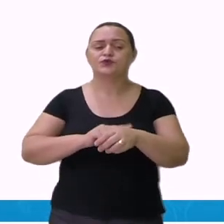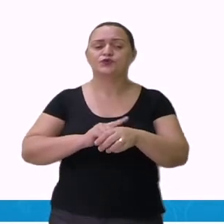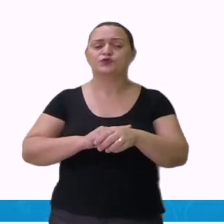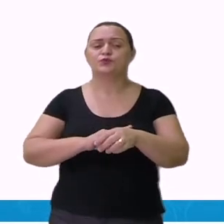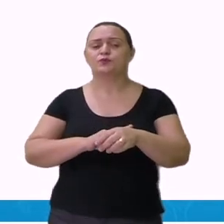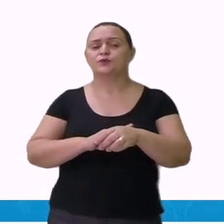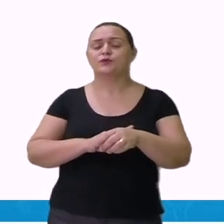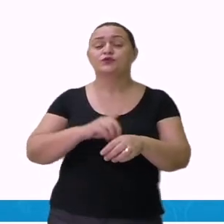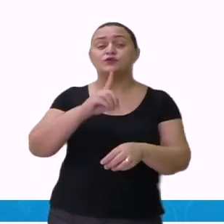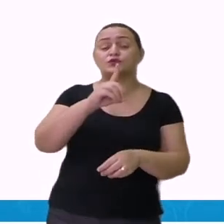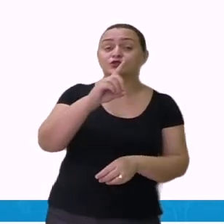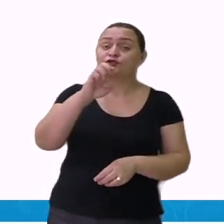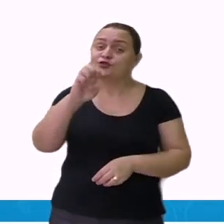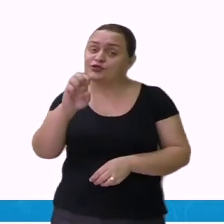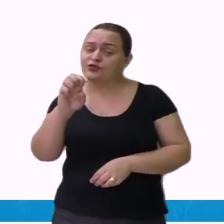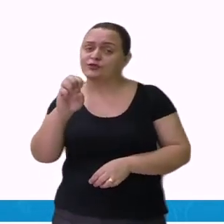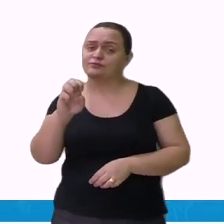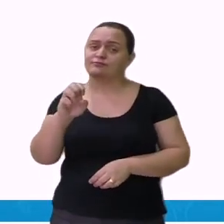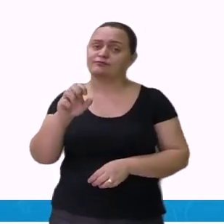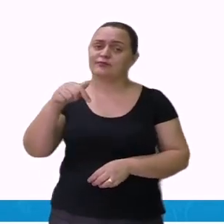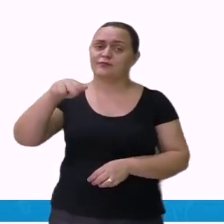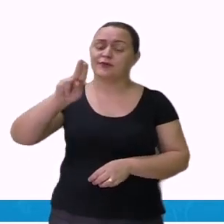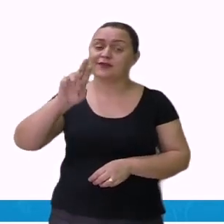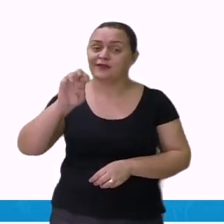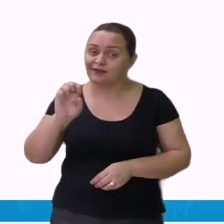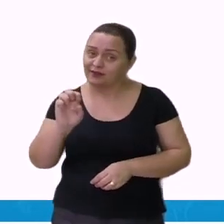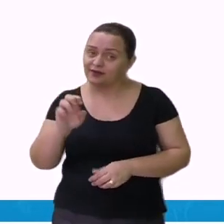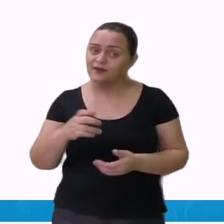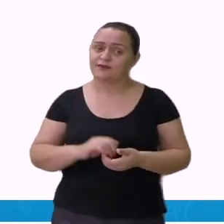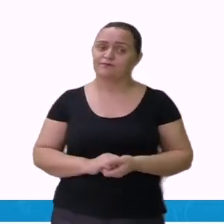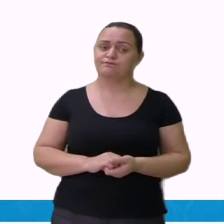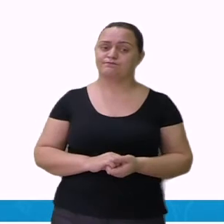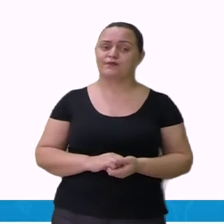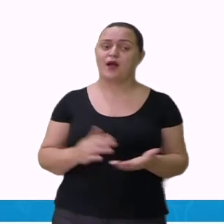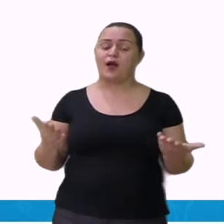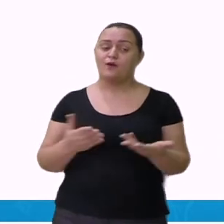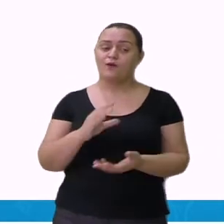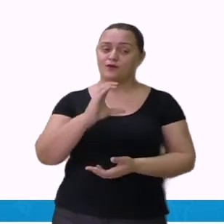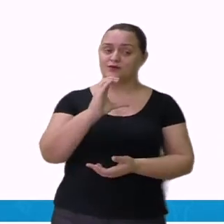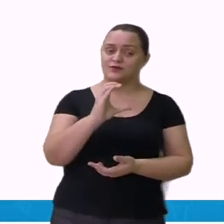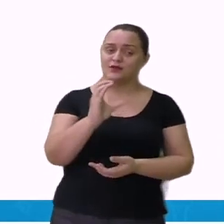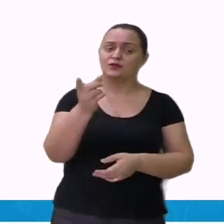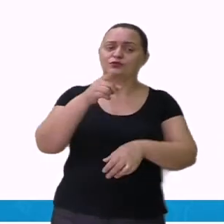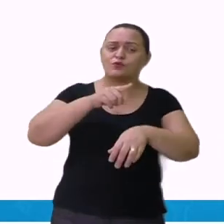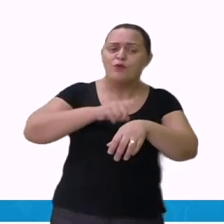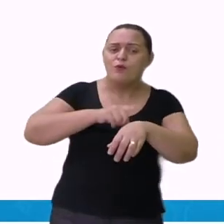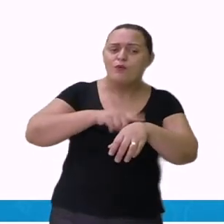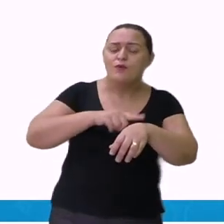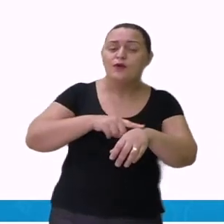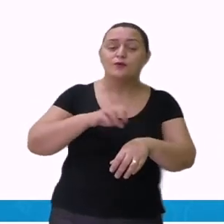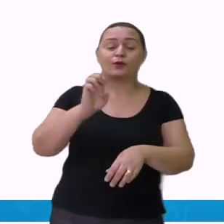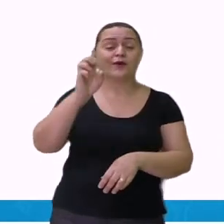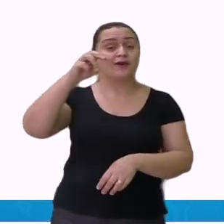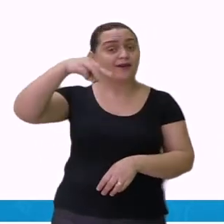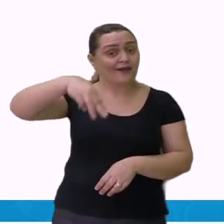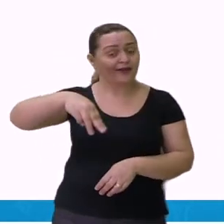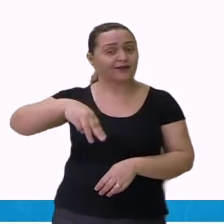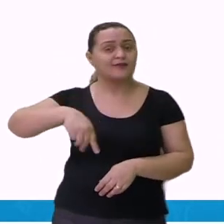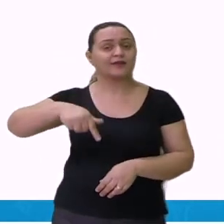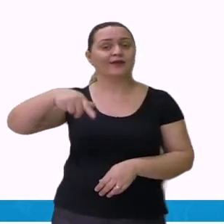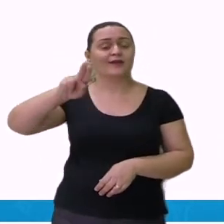ingressam na escola. E a letra C, desde o momento em que